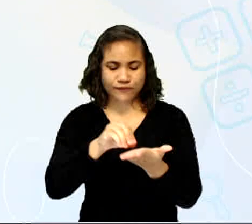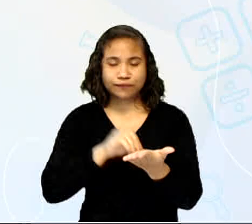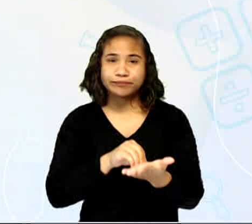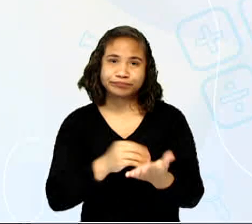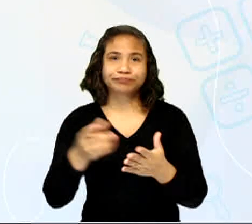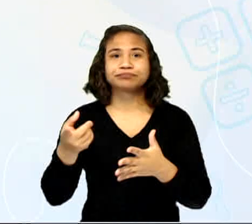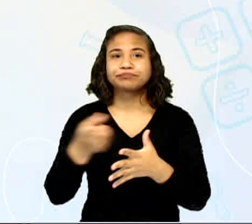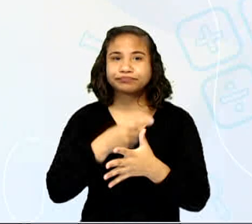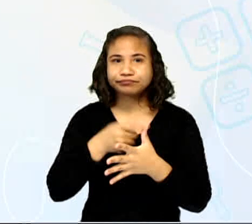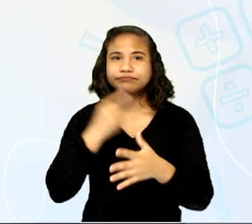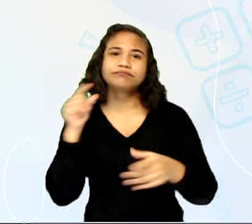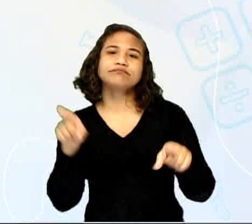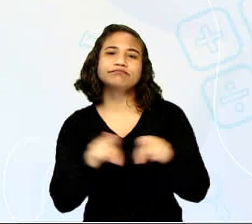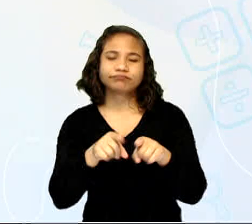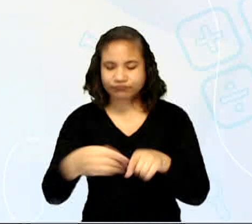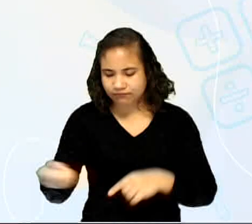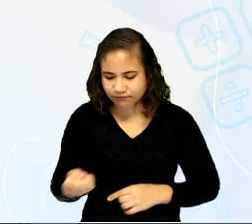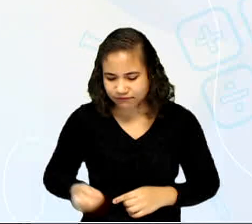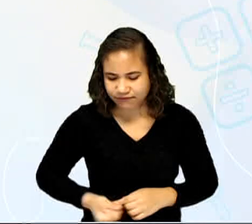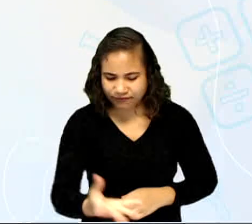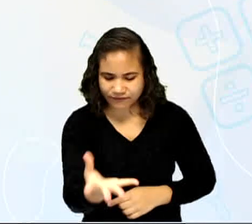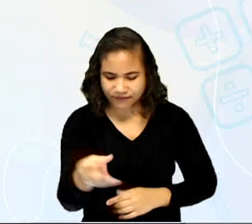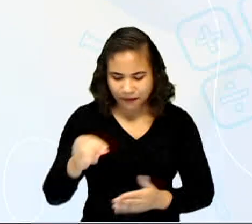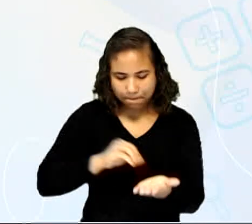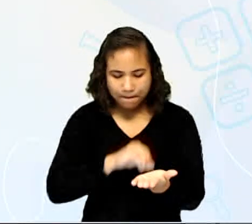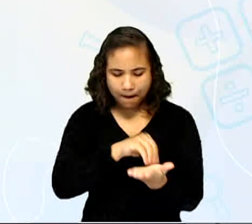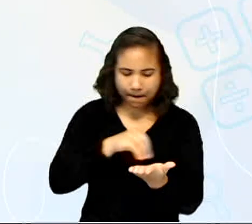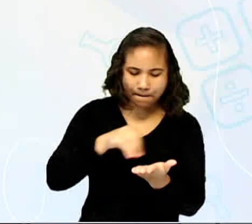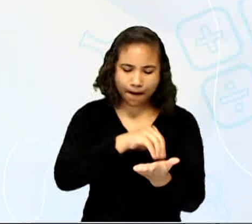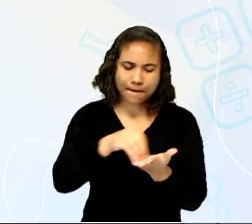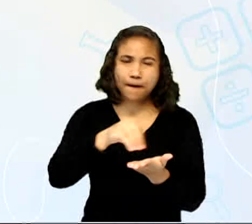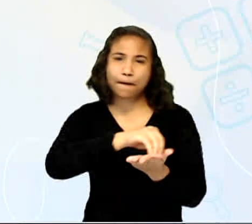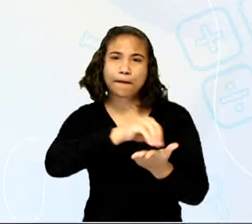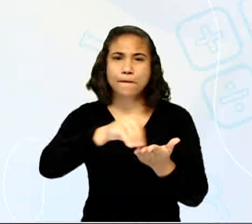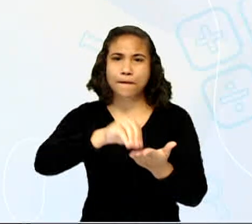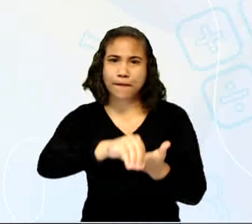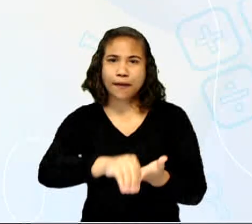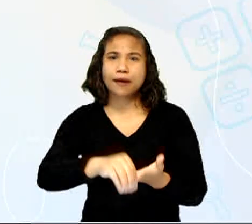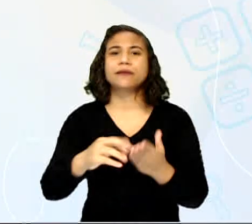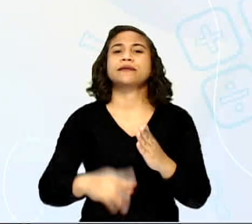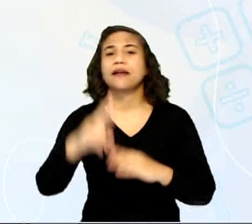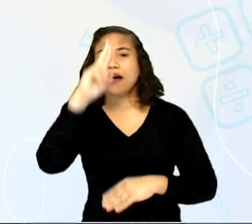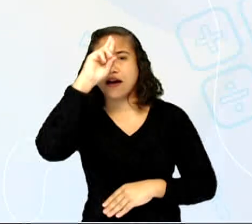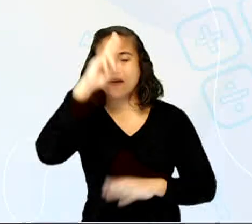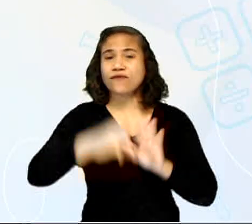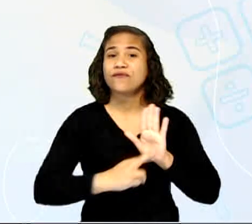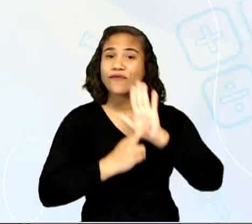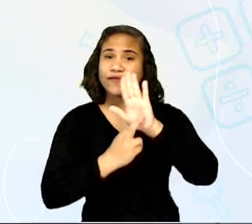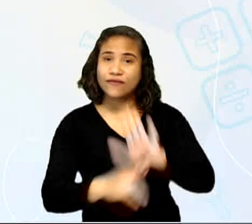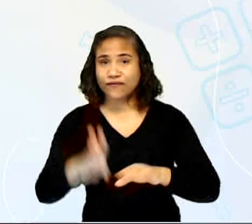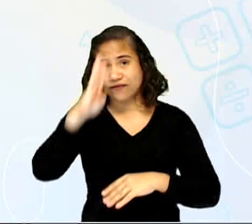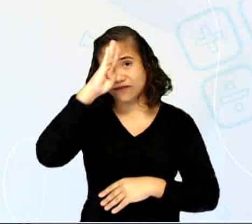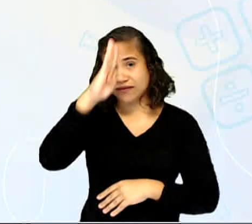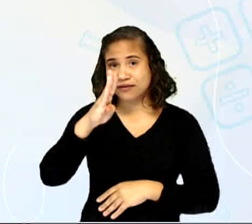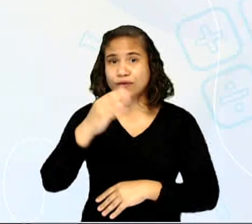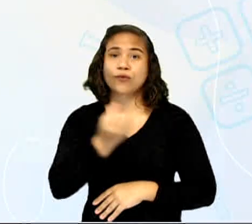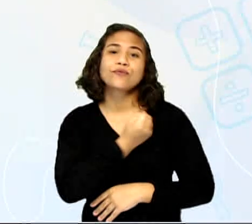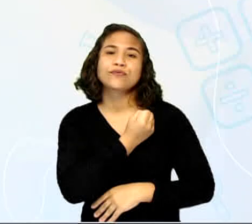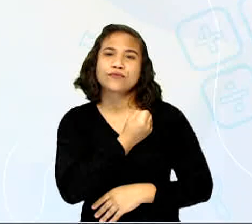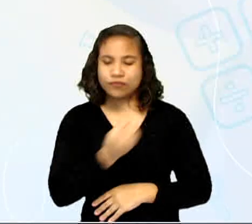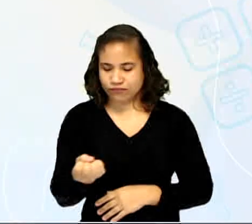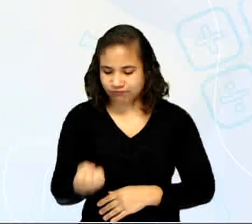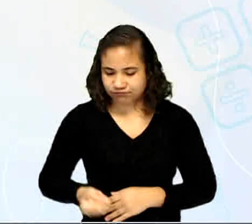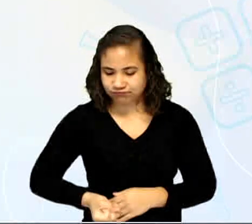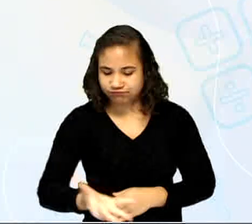Jogue o dado e percorra a quantidade de quadradinhos referente ao número que sair no dado.